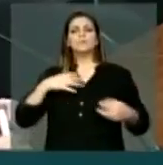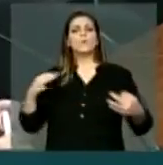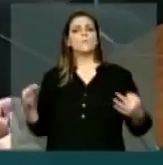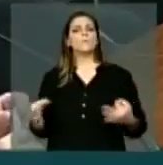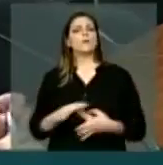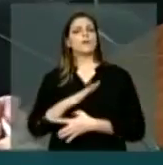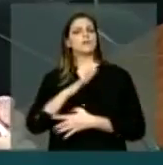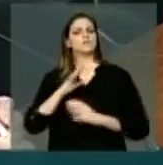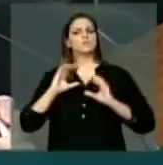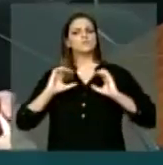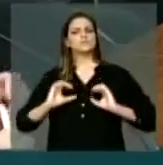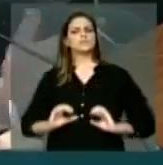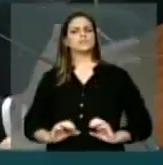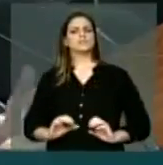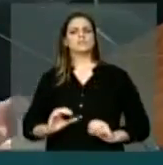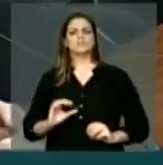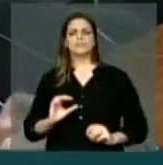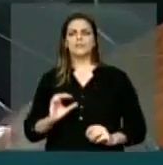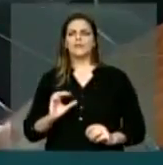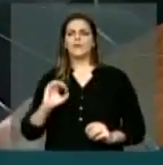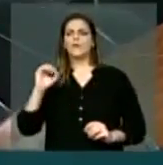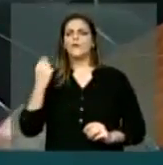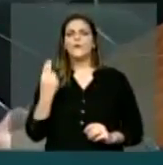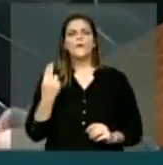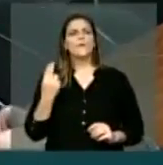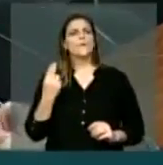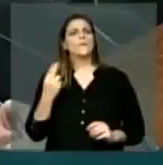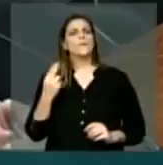cidadania, seja até de transporte.